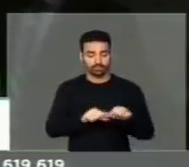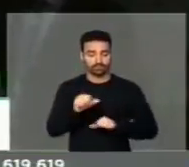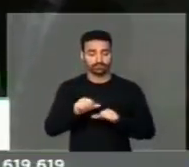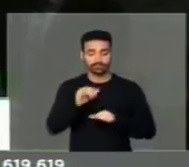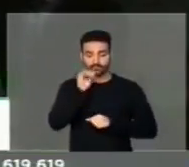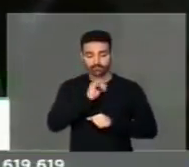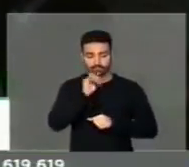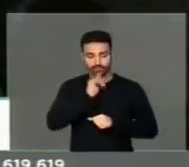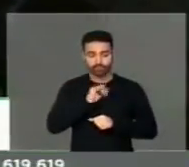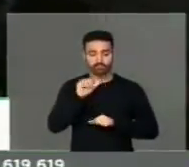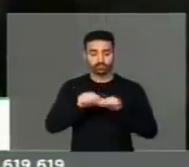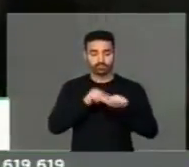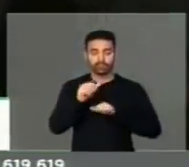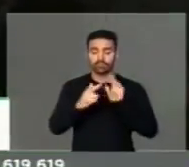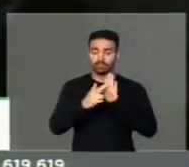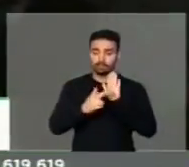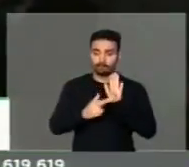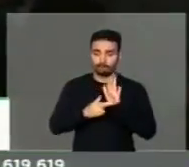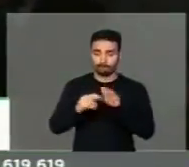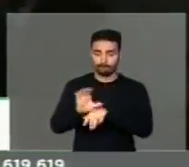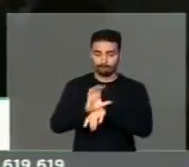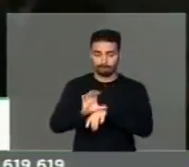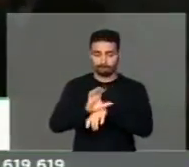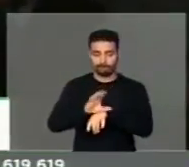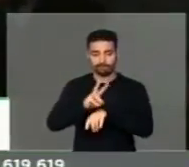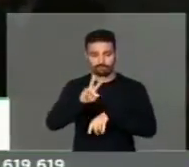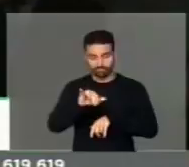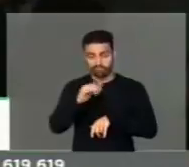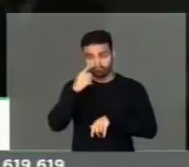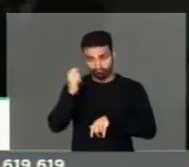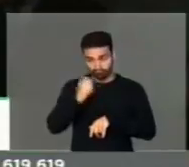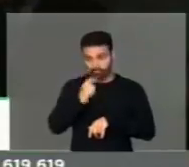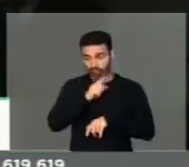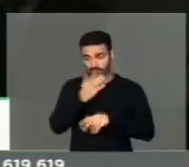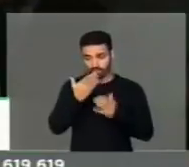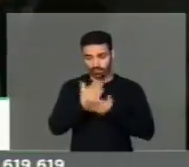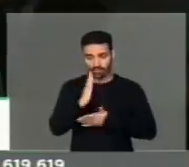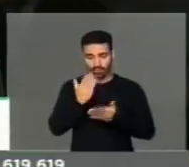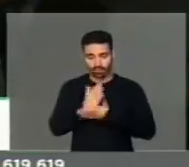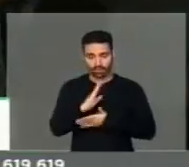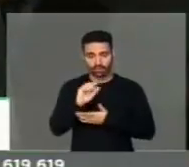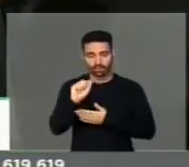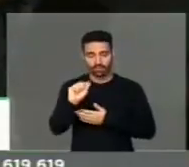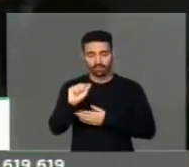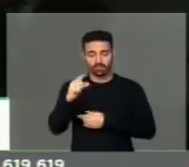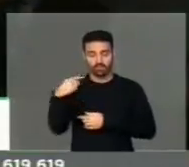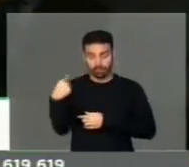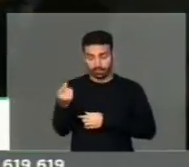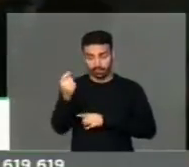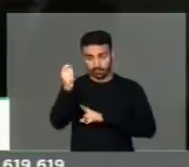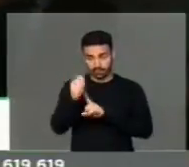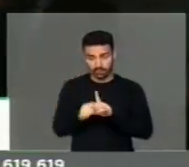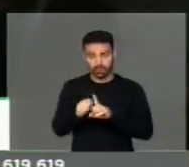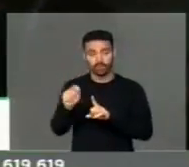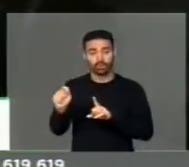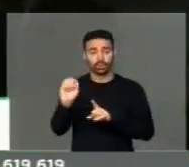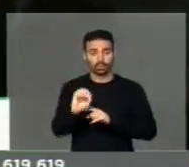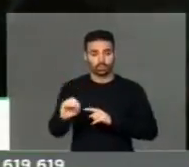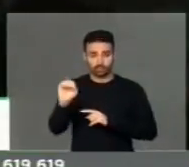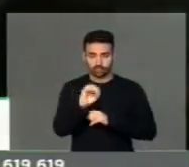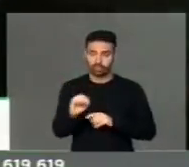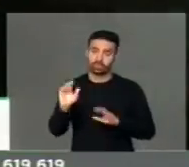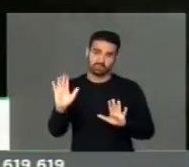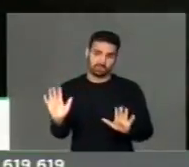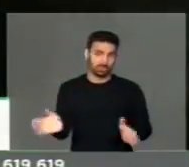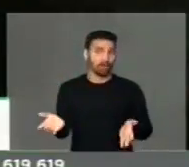caso agora da reforma constitucional, aonde nós vamos aprovar por referência popular no próximo mês de outubro, previsto para